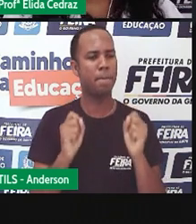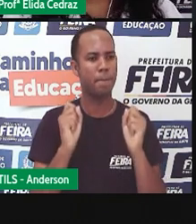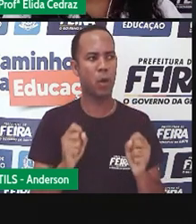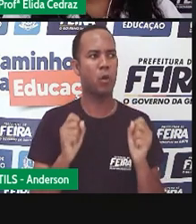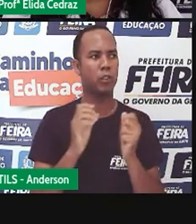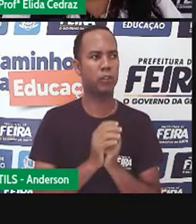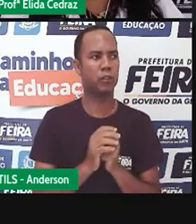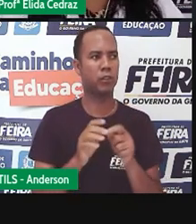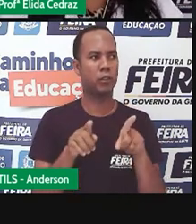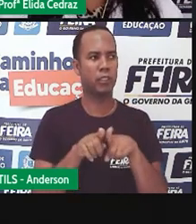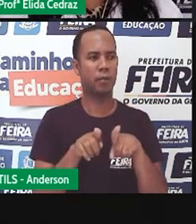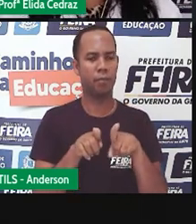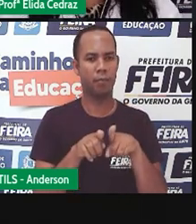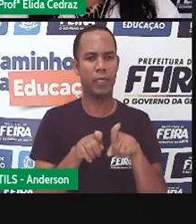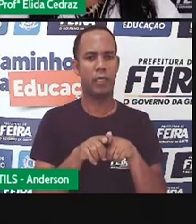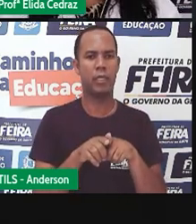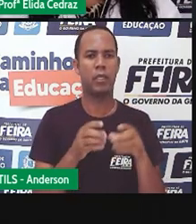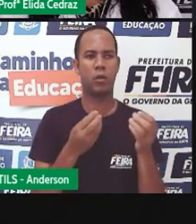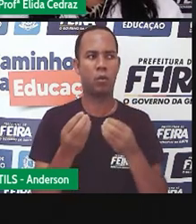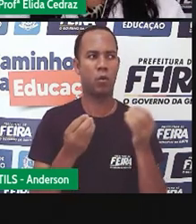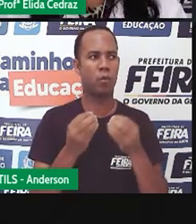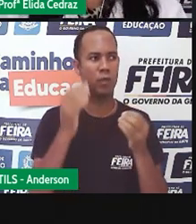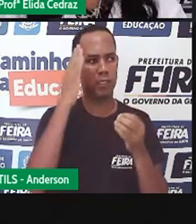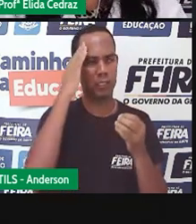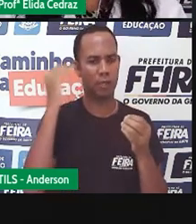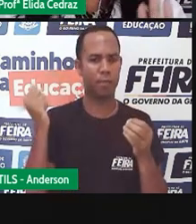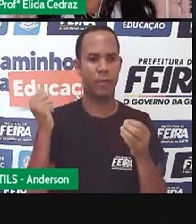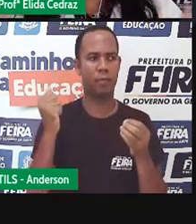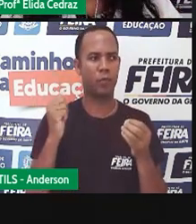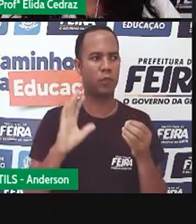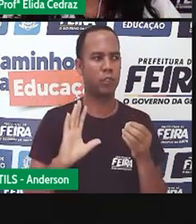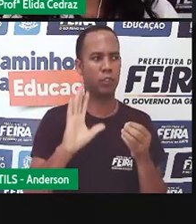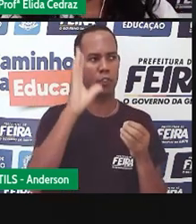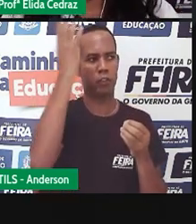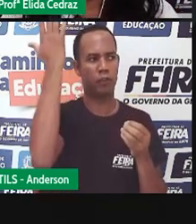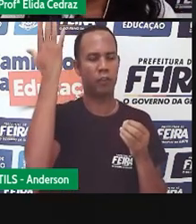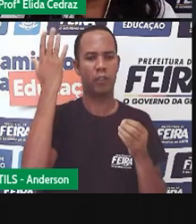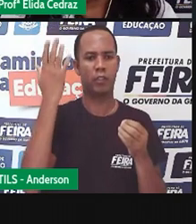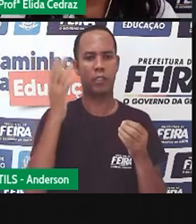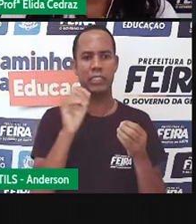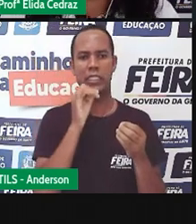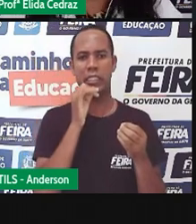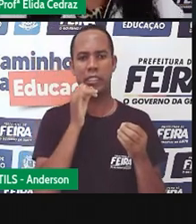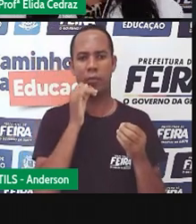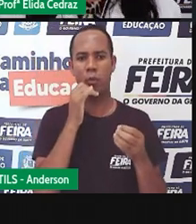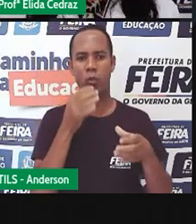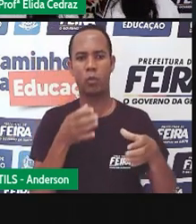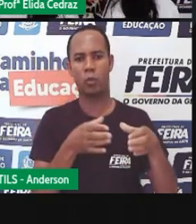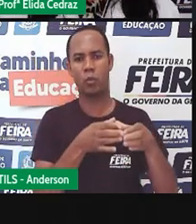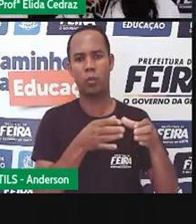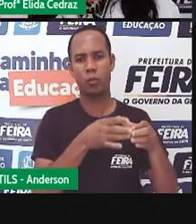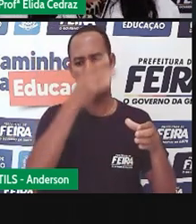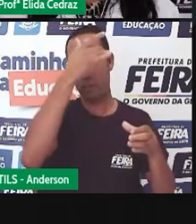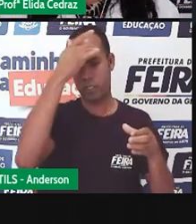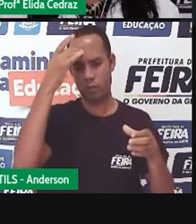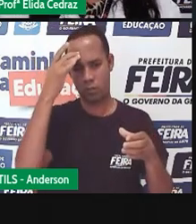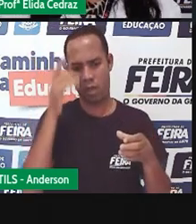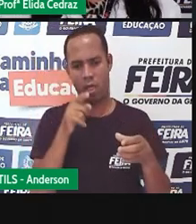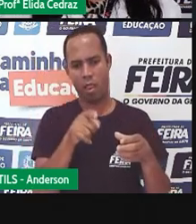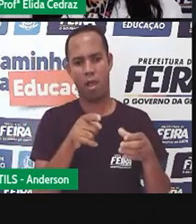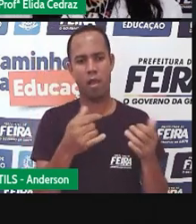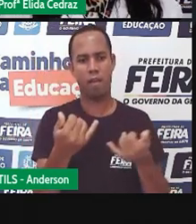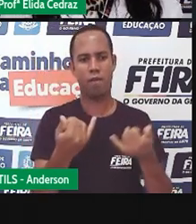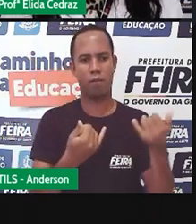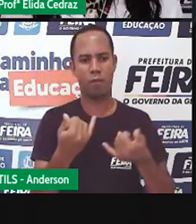coluna social, onde nós ficamos sabendo sobre o que acontece na alta roda da sociedade. Nos classificados,